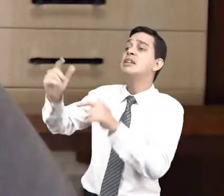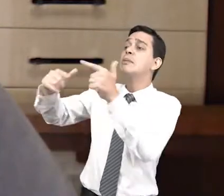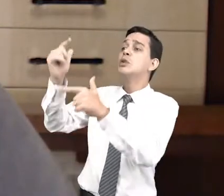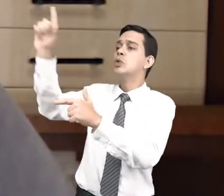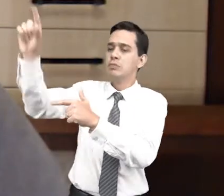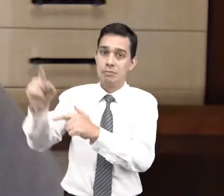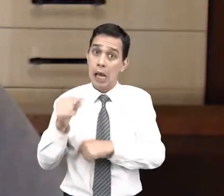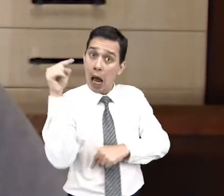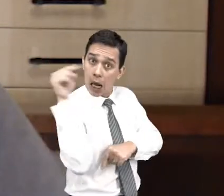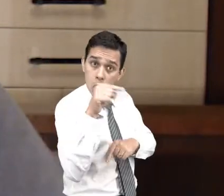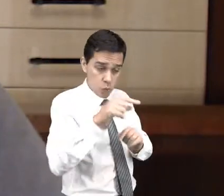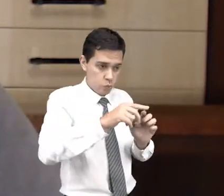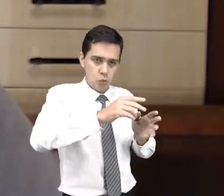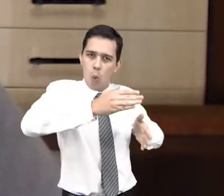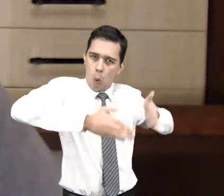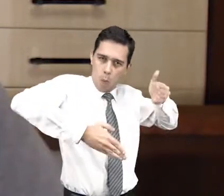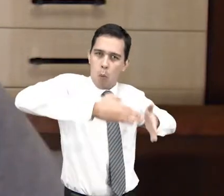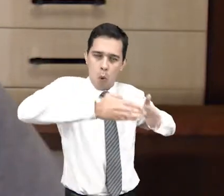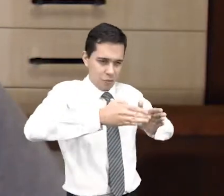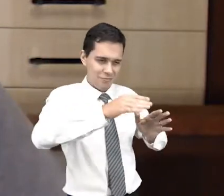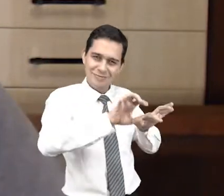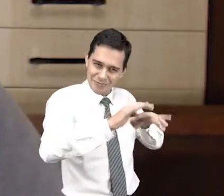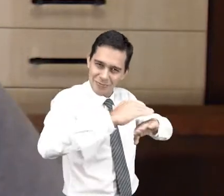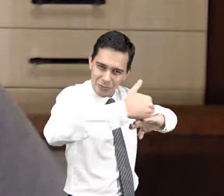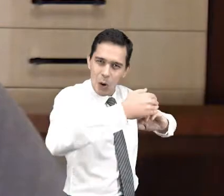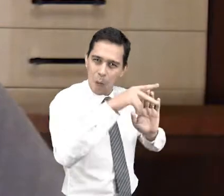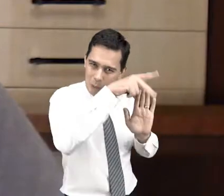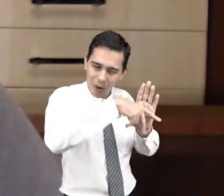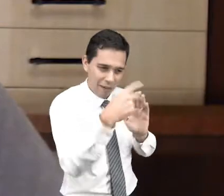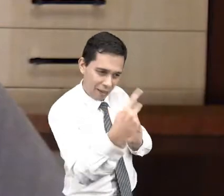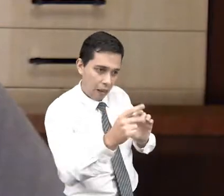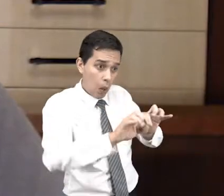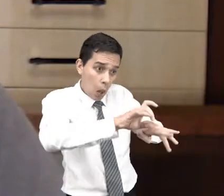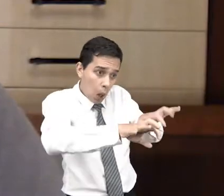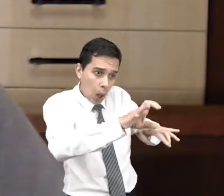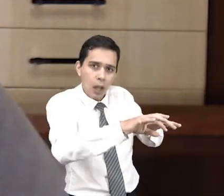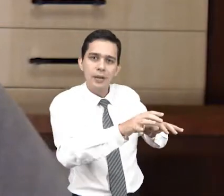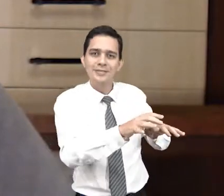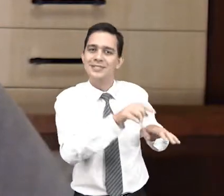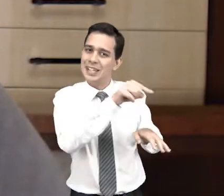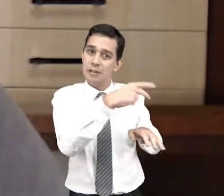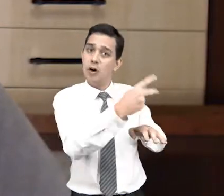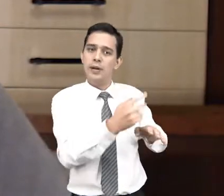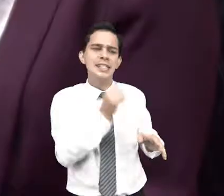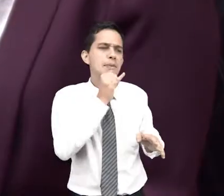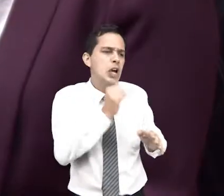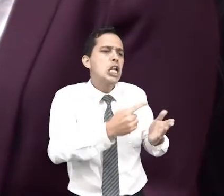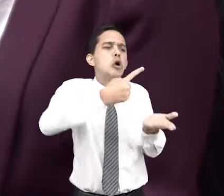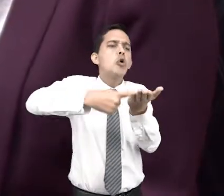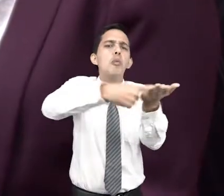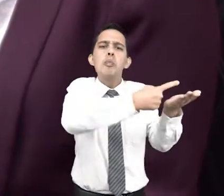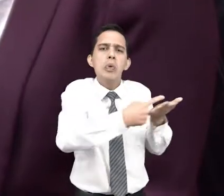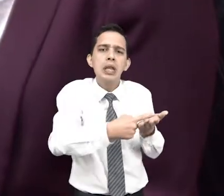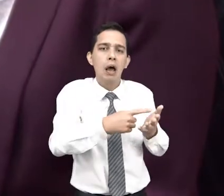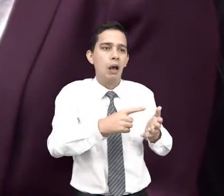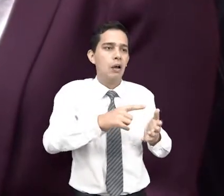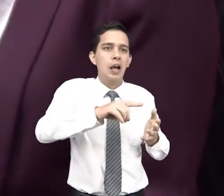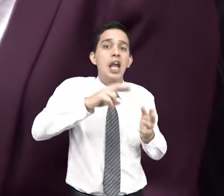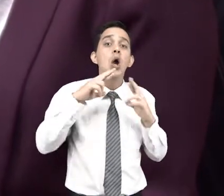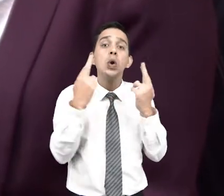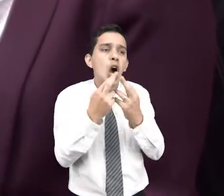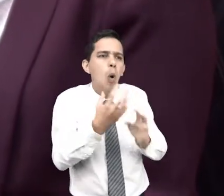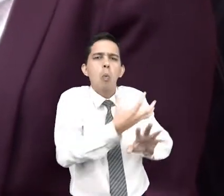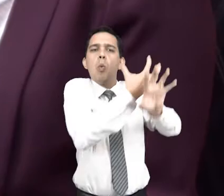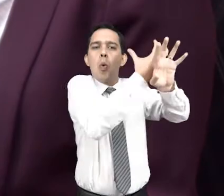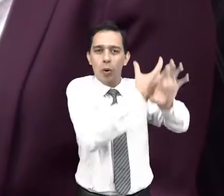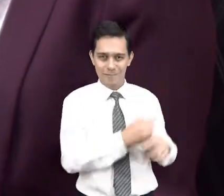especialmente direcionado para o agendamento de videoconferências. O juiz explica ainda que